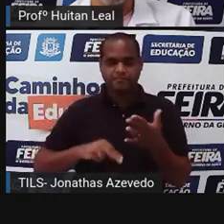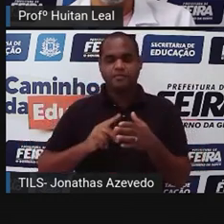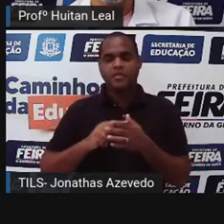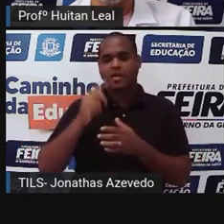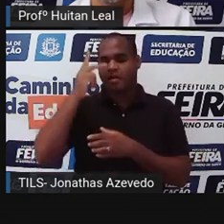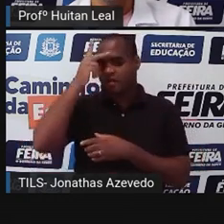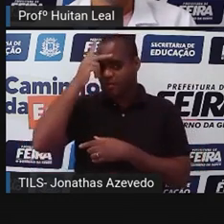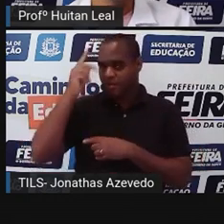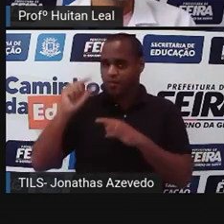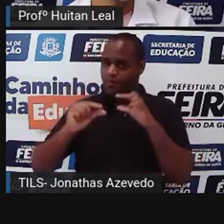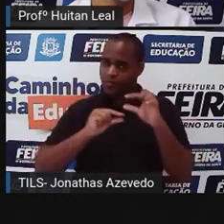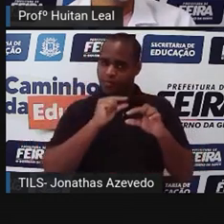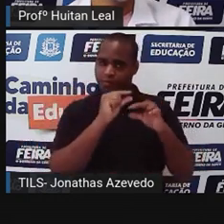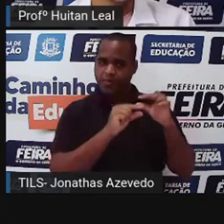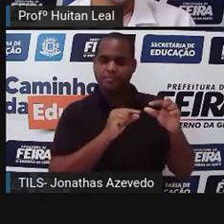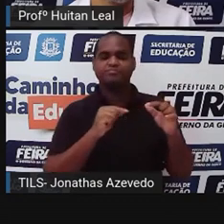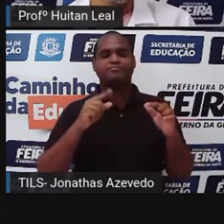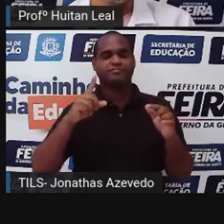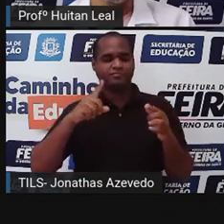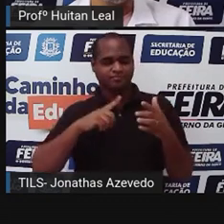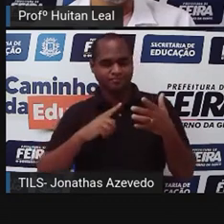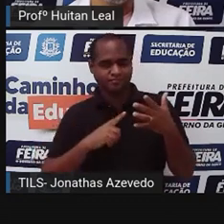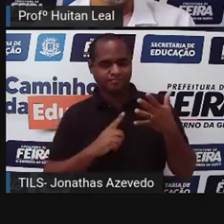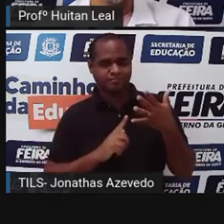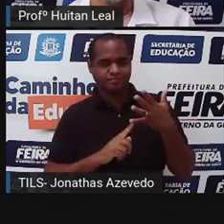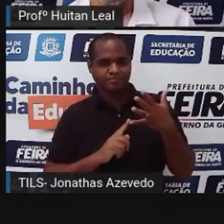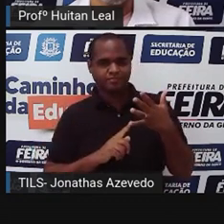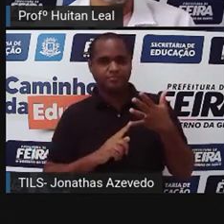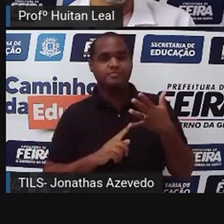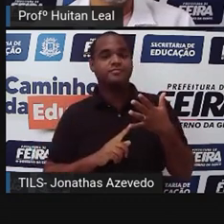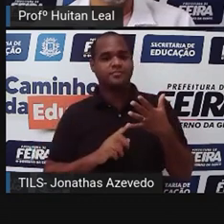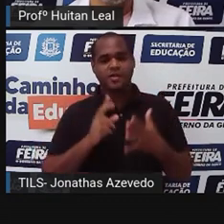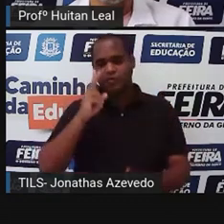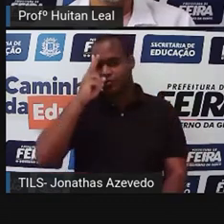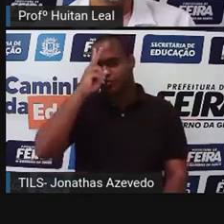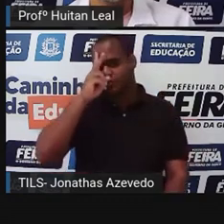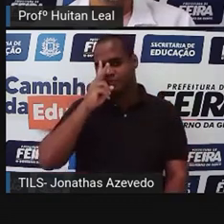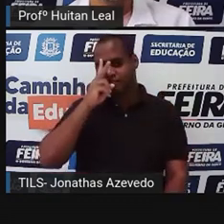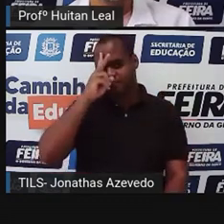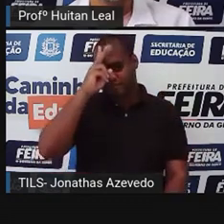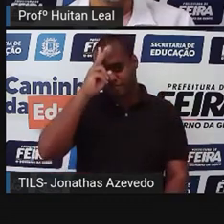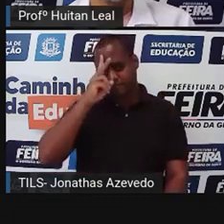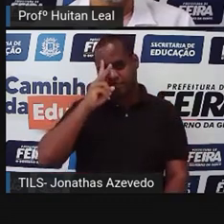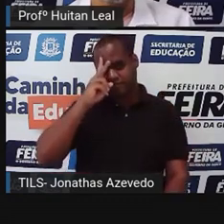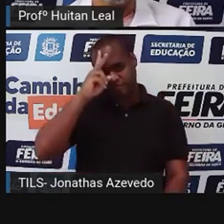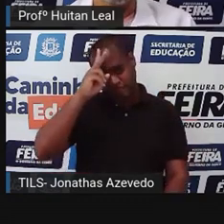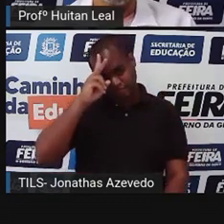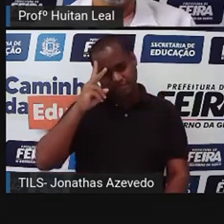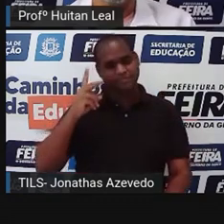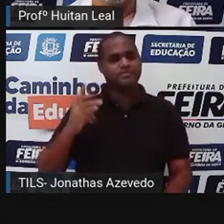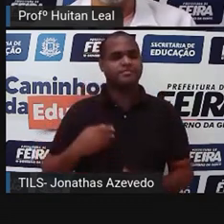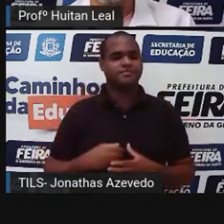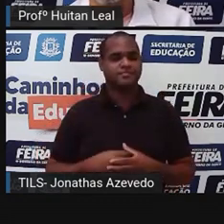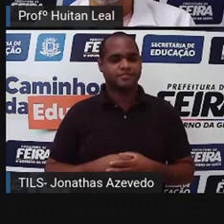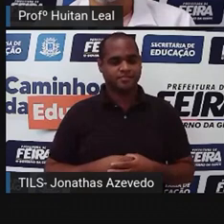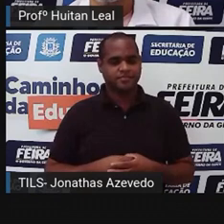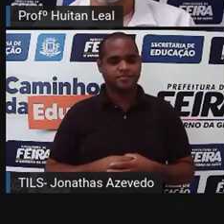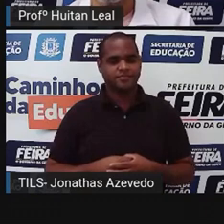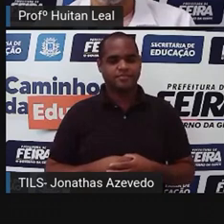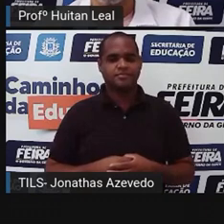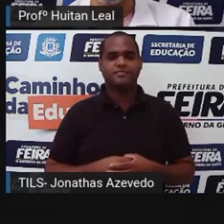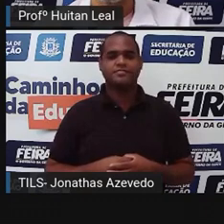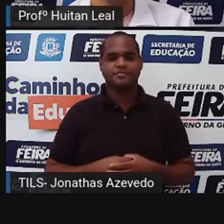personagens, e como todo gênero narrativo, ele tem um enredo. O enredo,